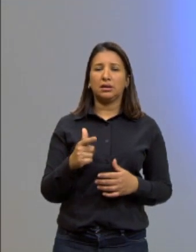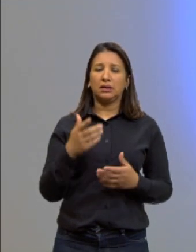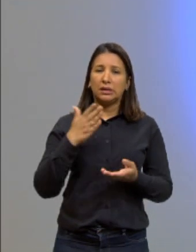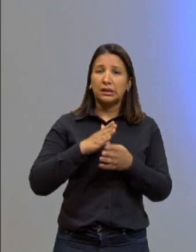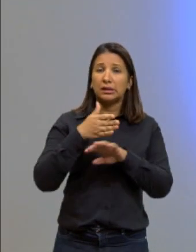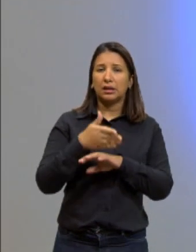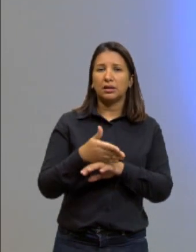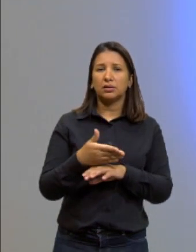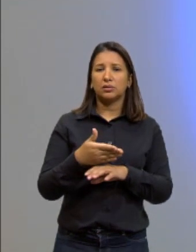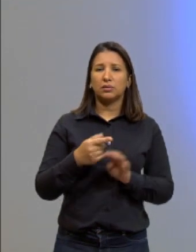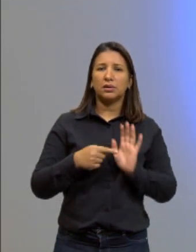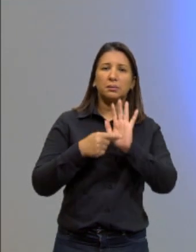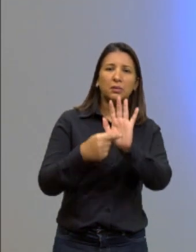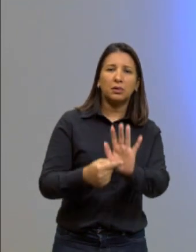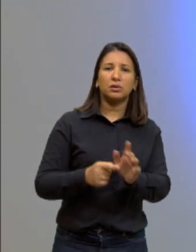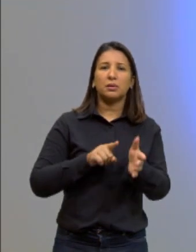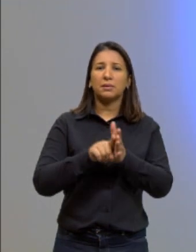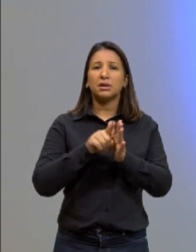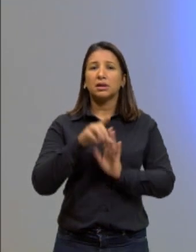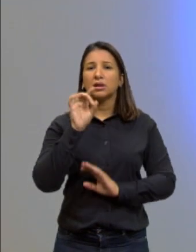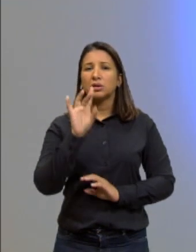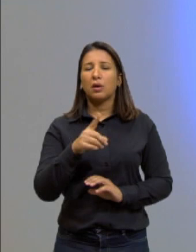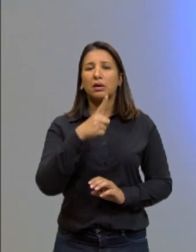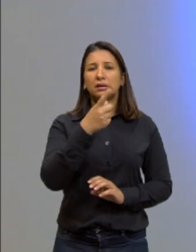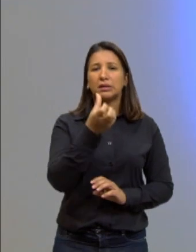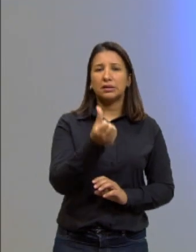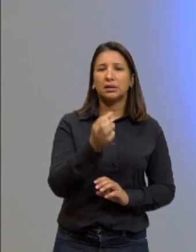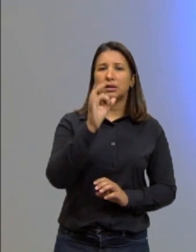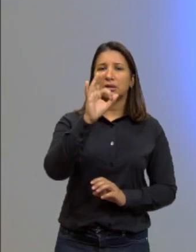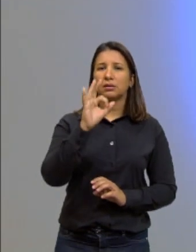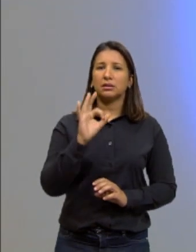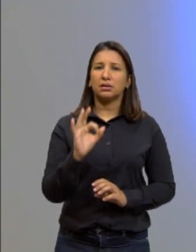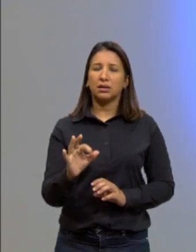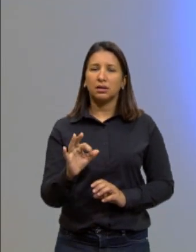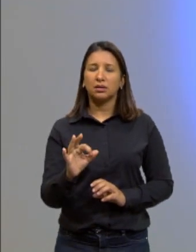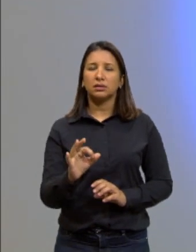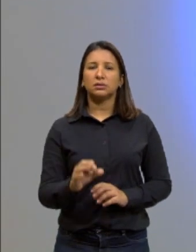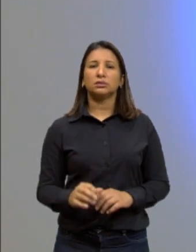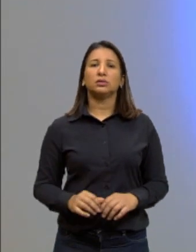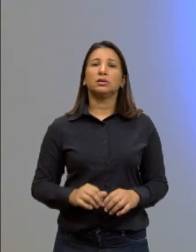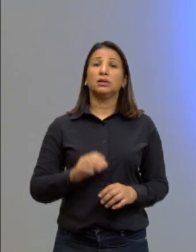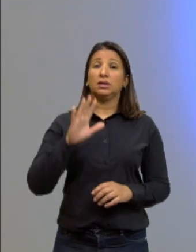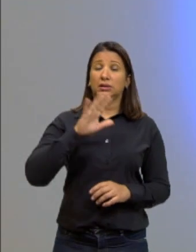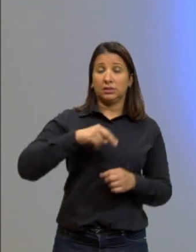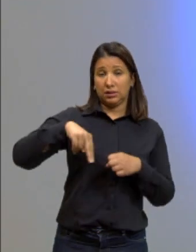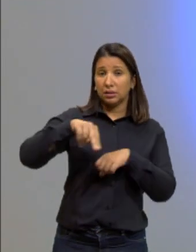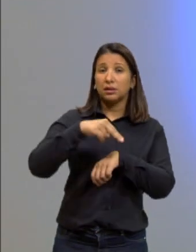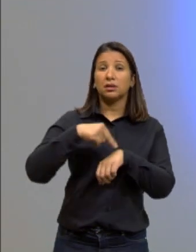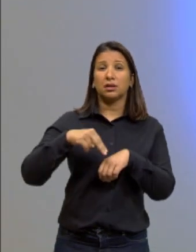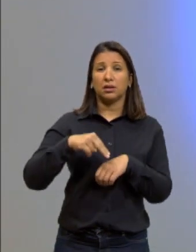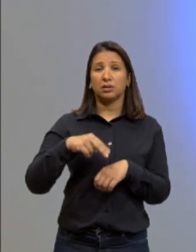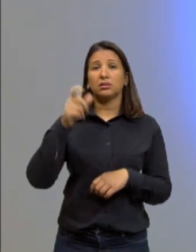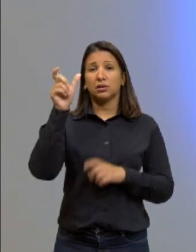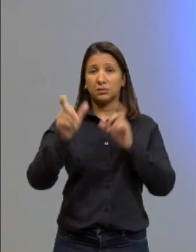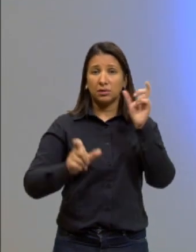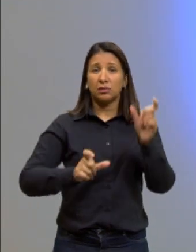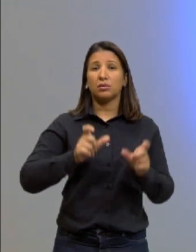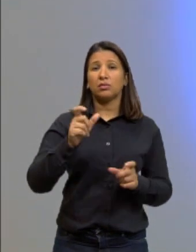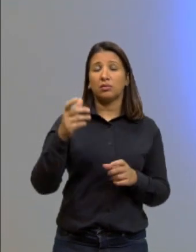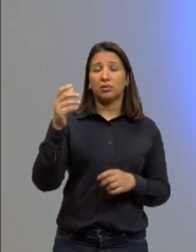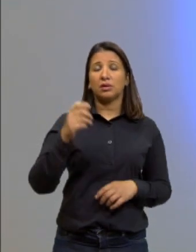dizendo que somente 16% da nação, olha só,